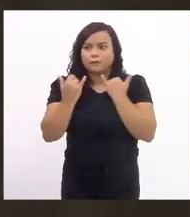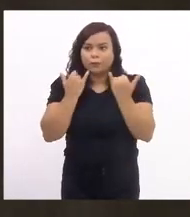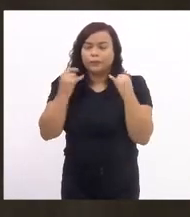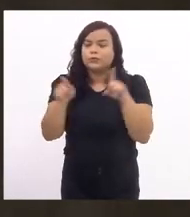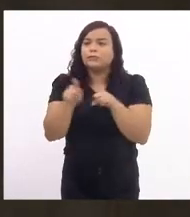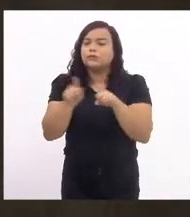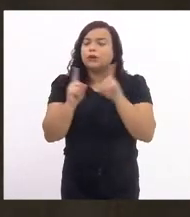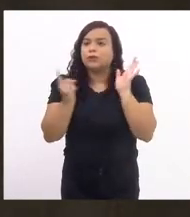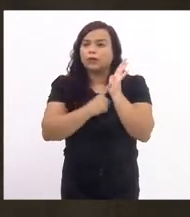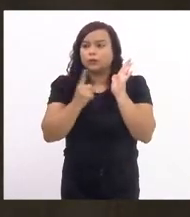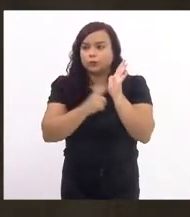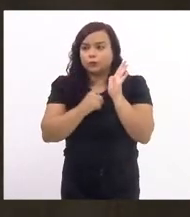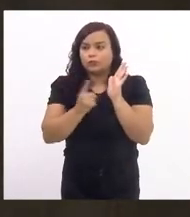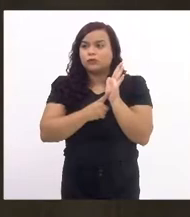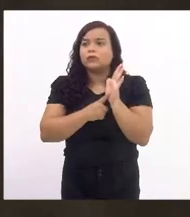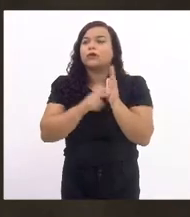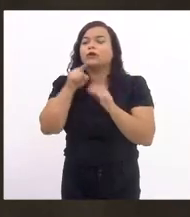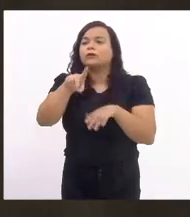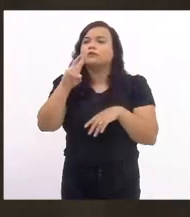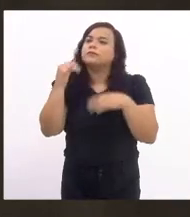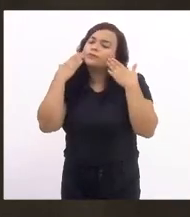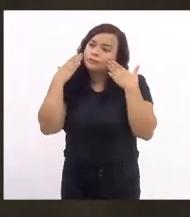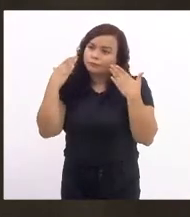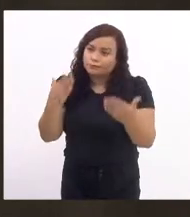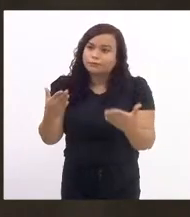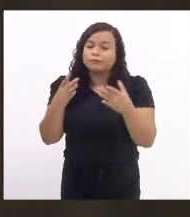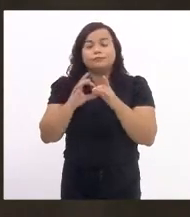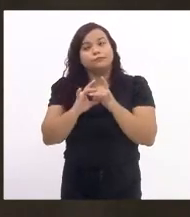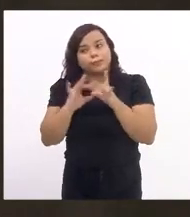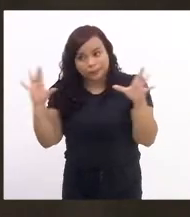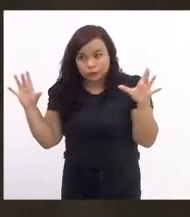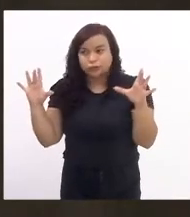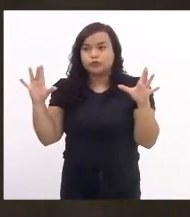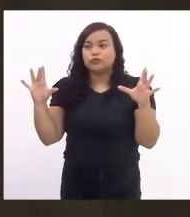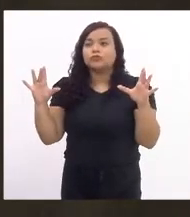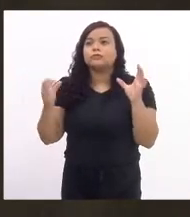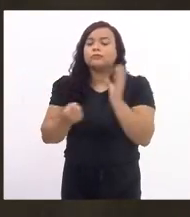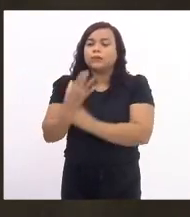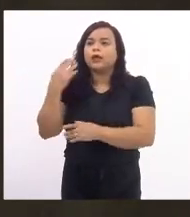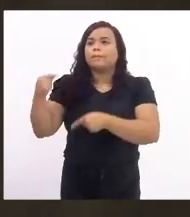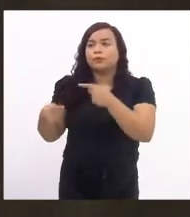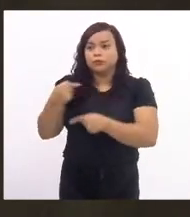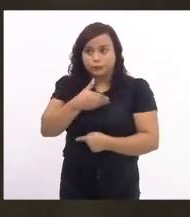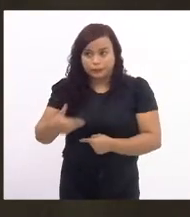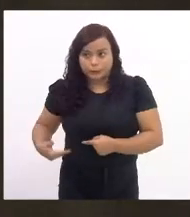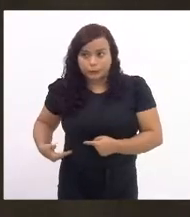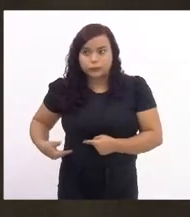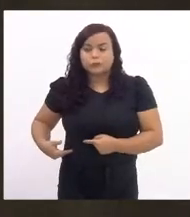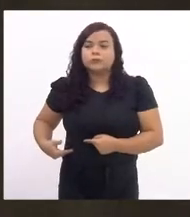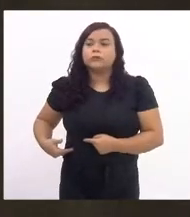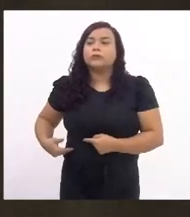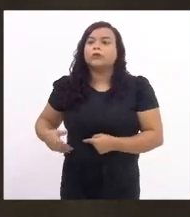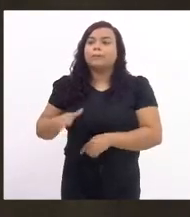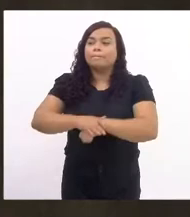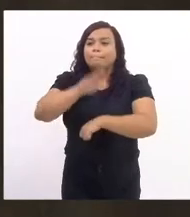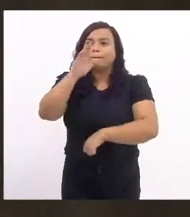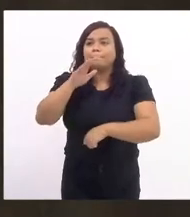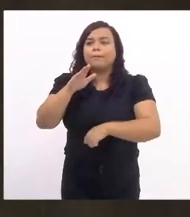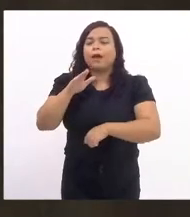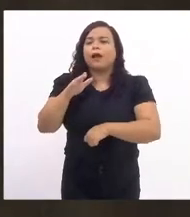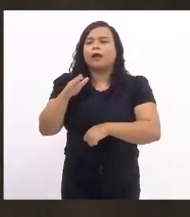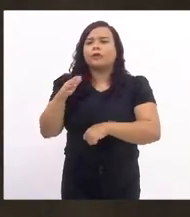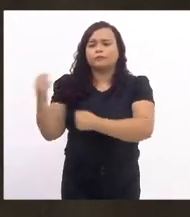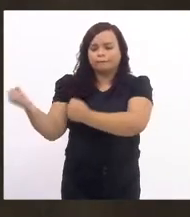denúncias, e, por certo, vão permitir uma formatação de uma política pública mais robusta para o